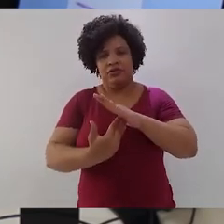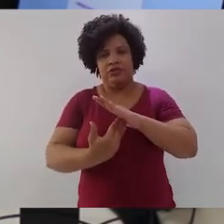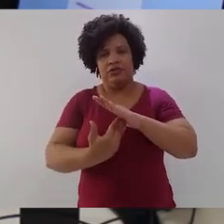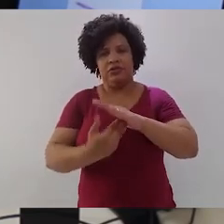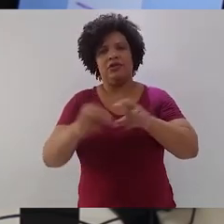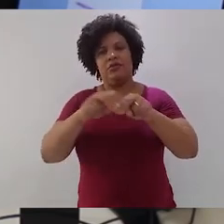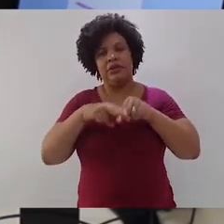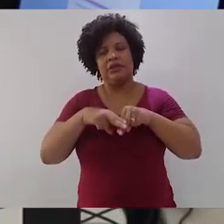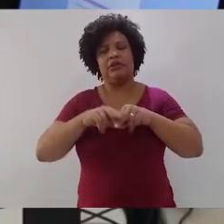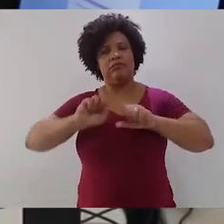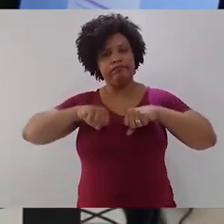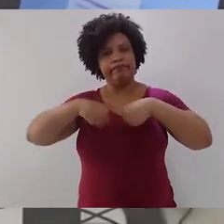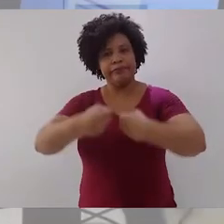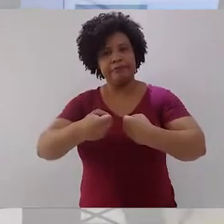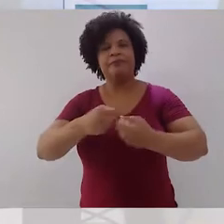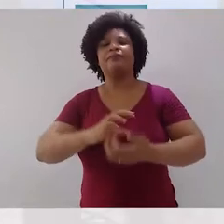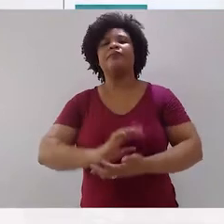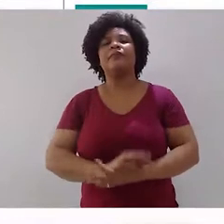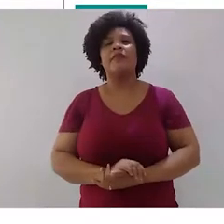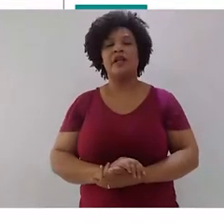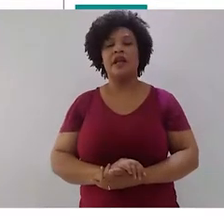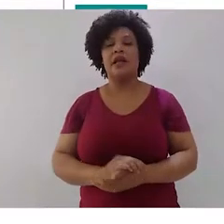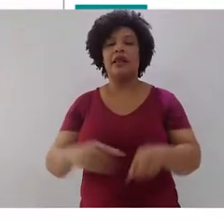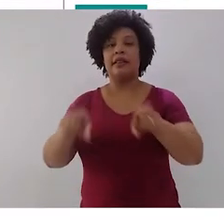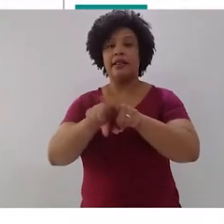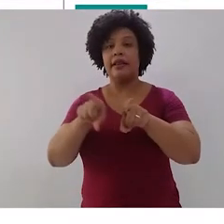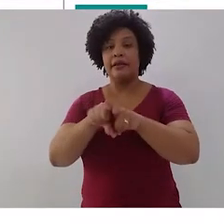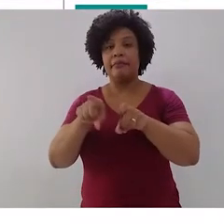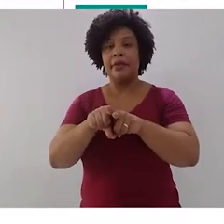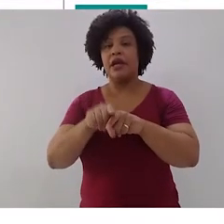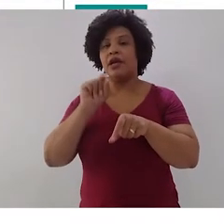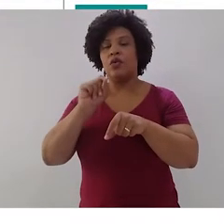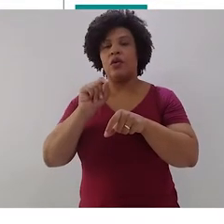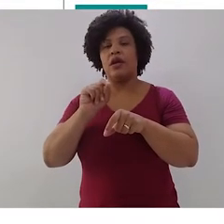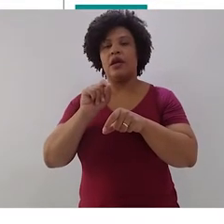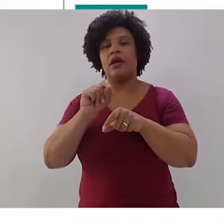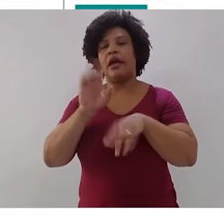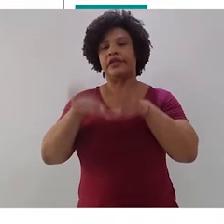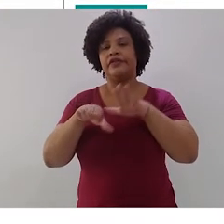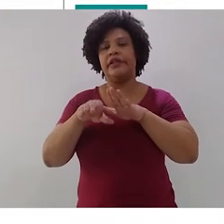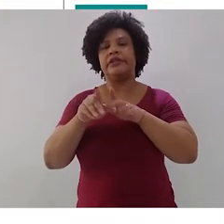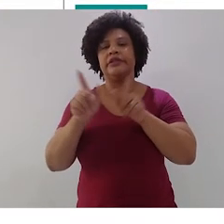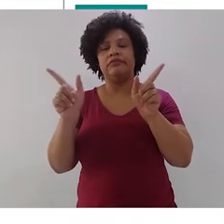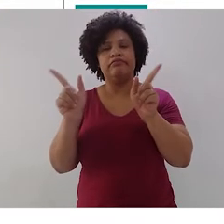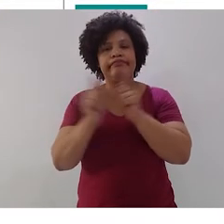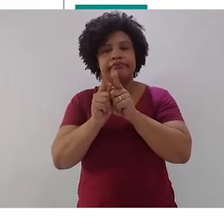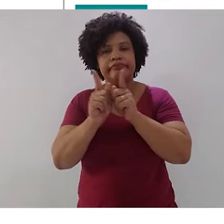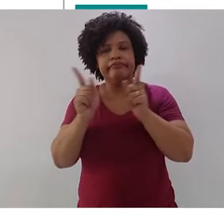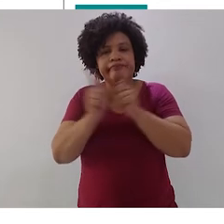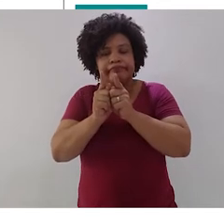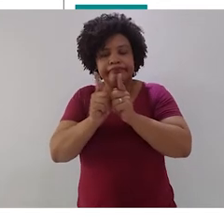vários exercícios. Temos ainda os trechos que podem ser suprimidos ou espaços que podem ser